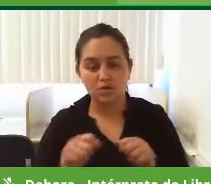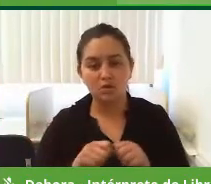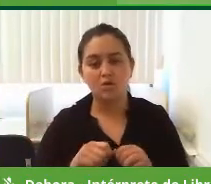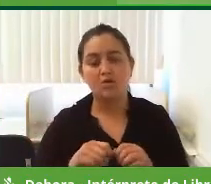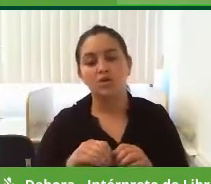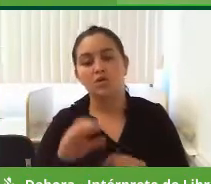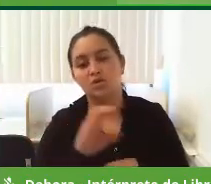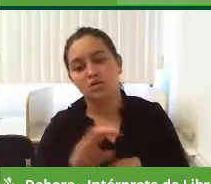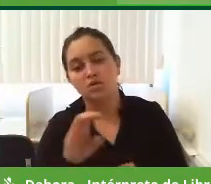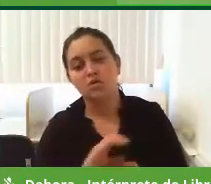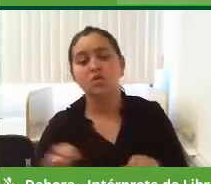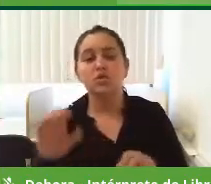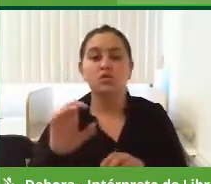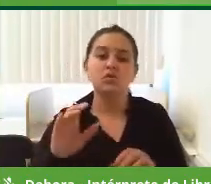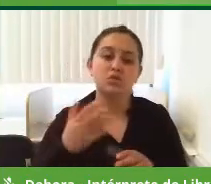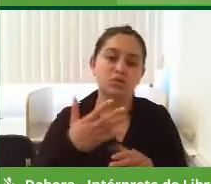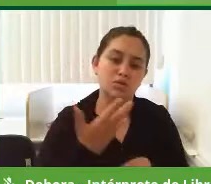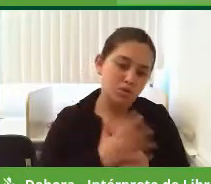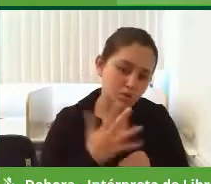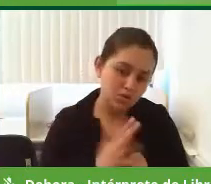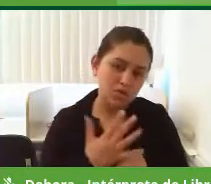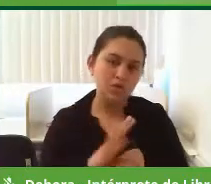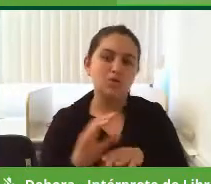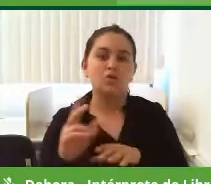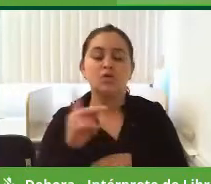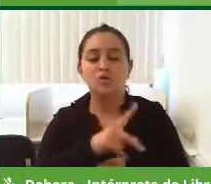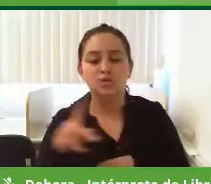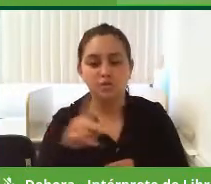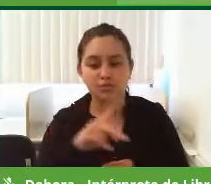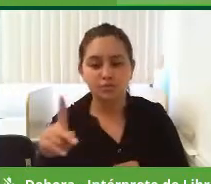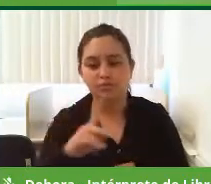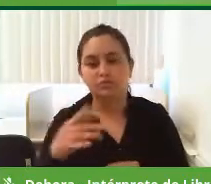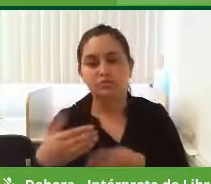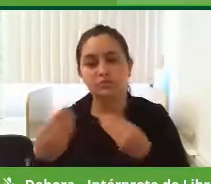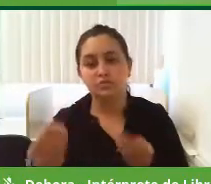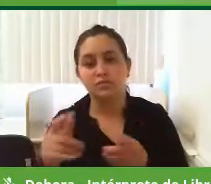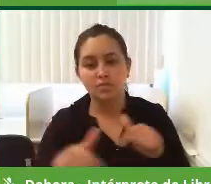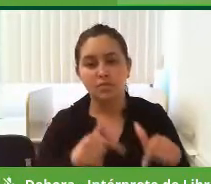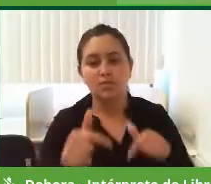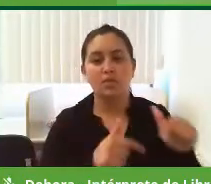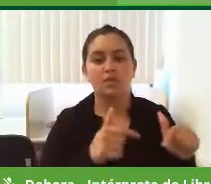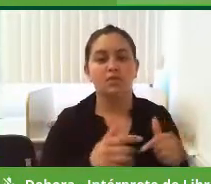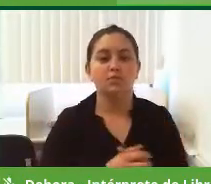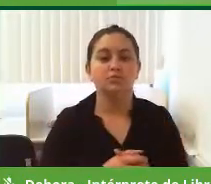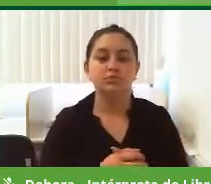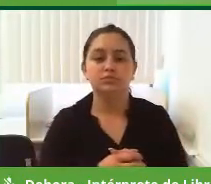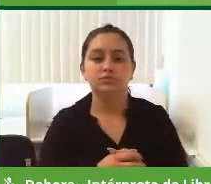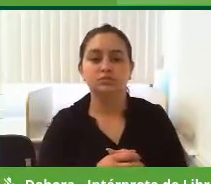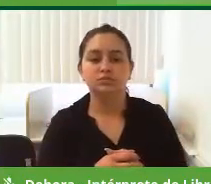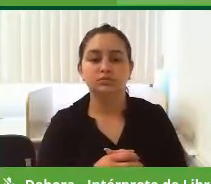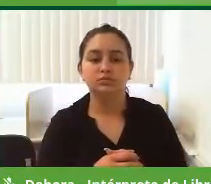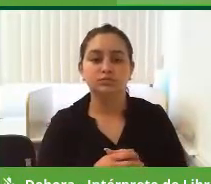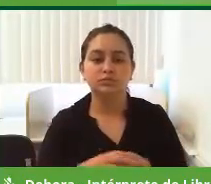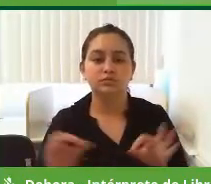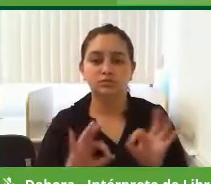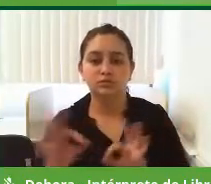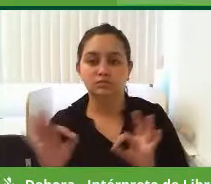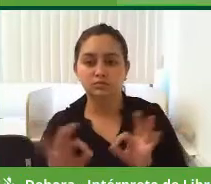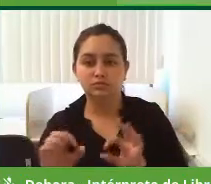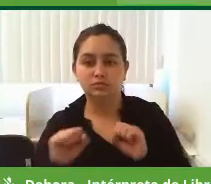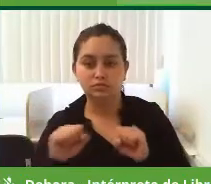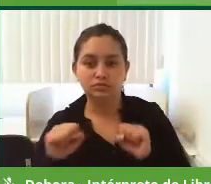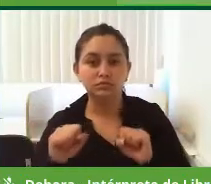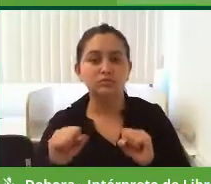de perfeiçoamento para o professor que vai trabalhar com o quadro digital, ele se preparar para poder